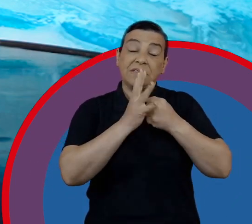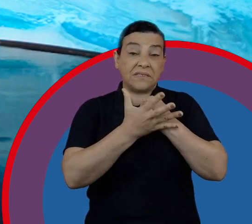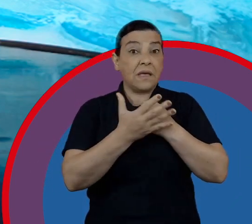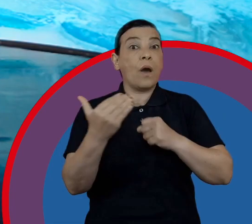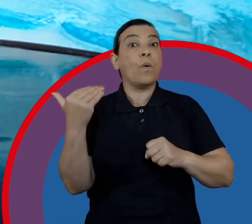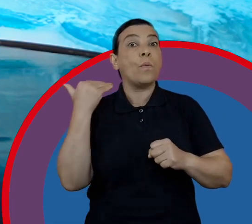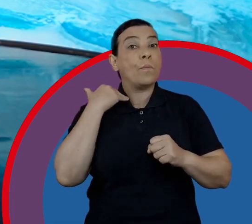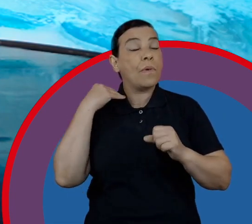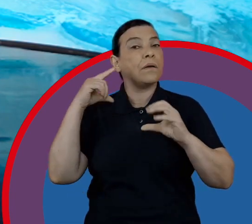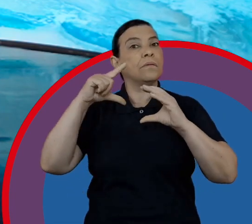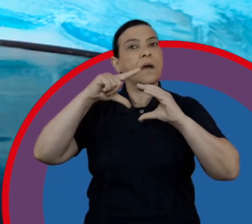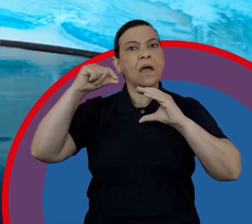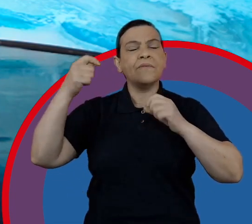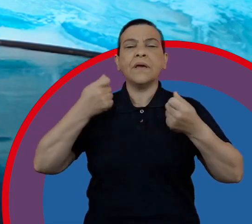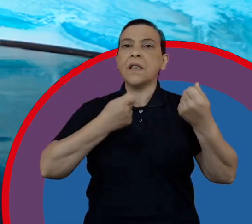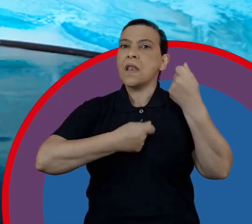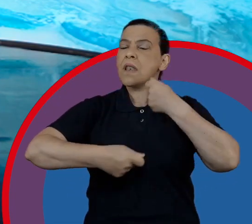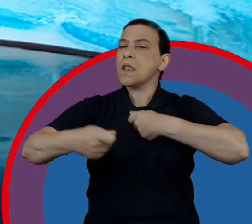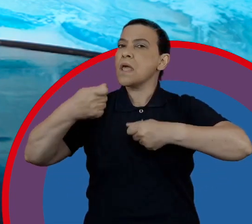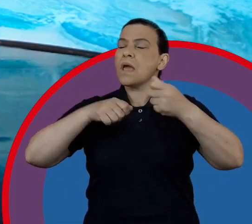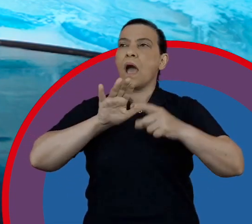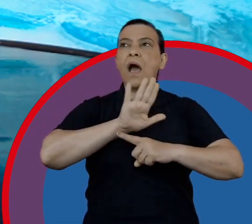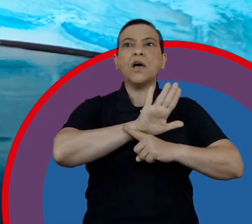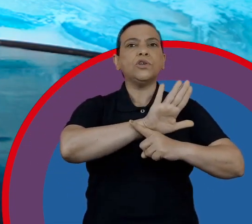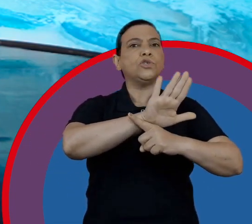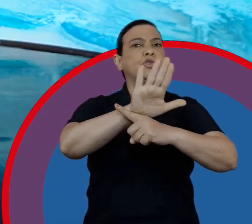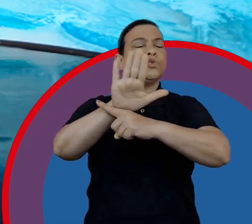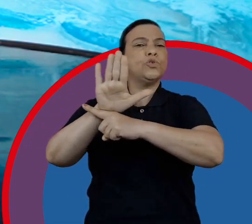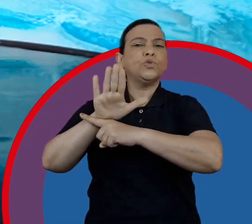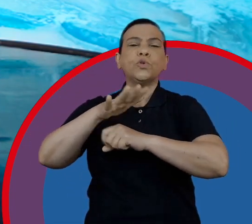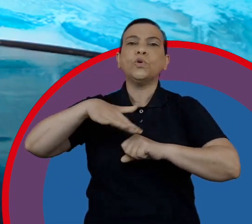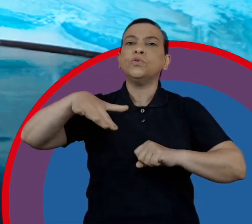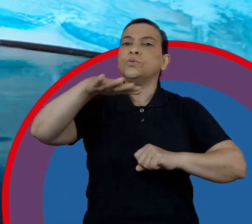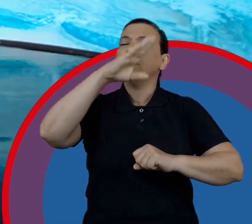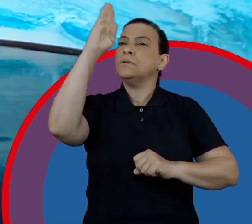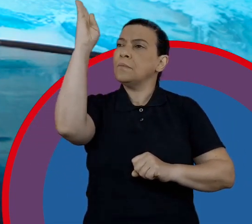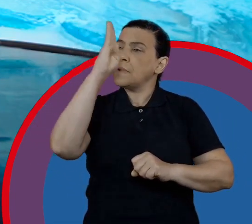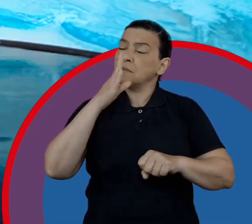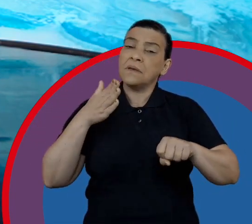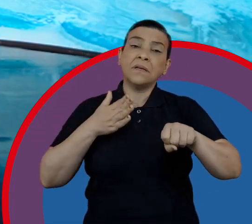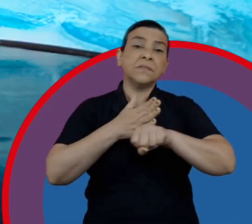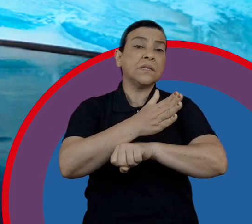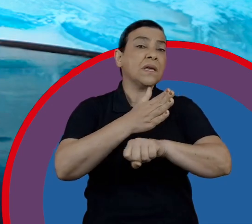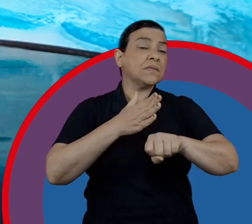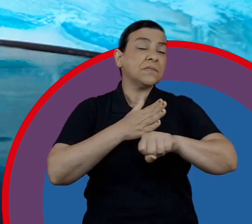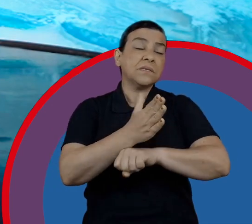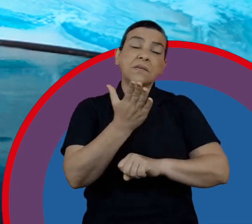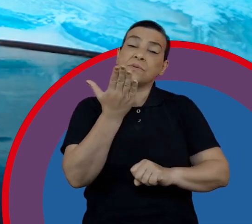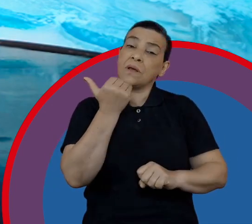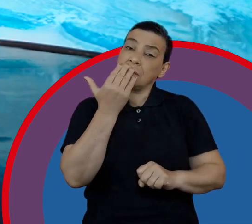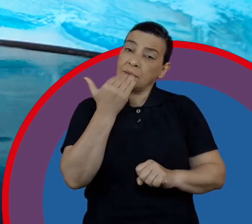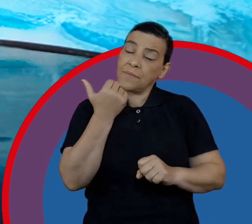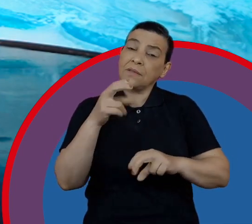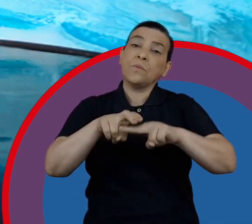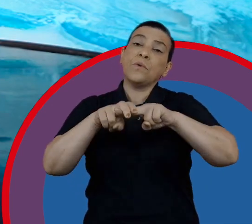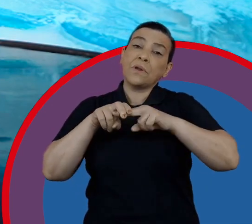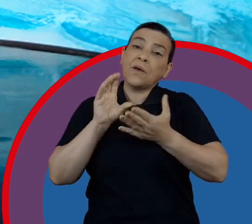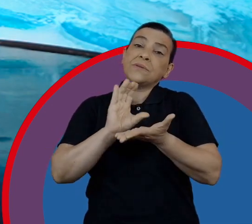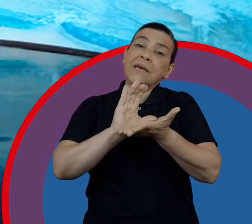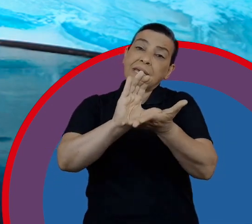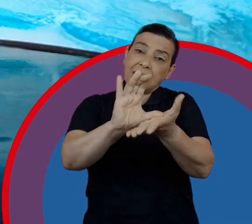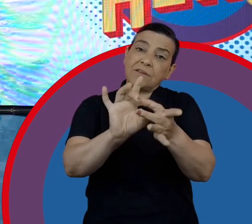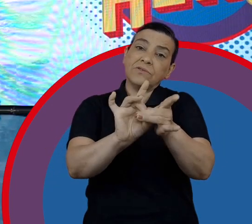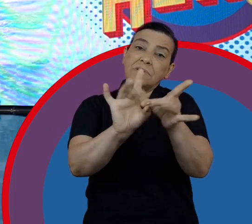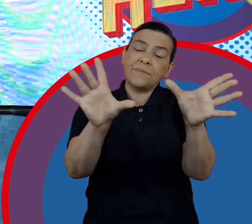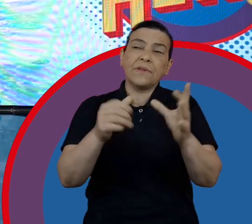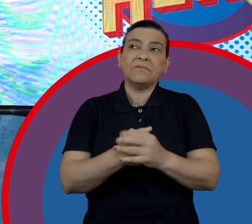trouxe. E o banco foi um dos negócios que mais ajudou a população brasileira a ter acesso ao alimento com